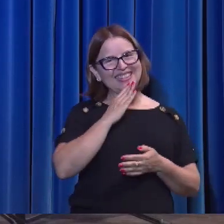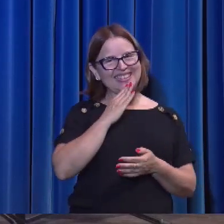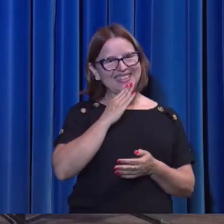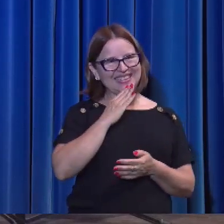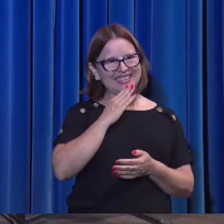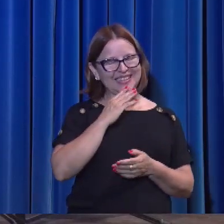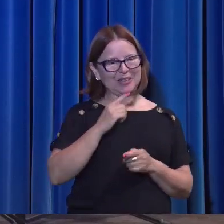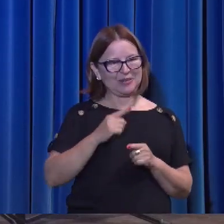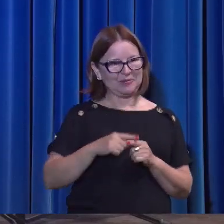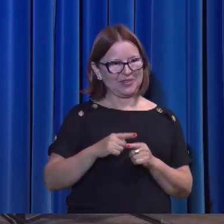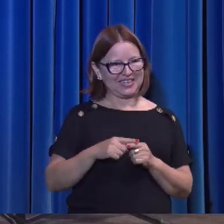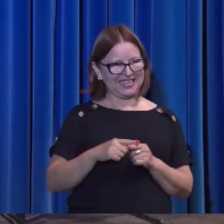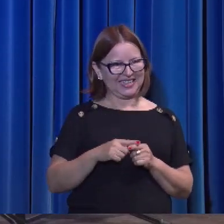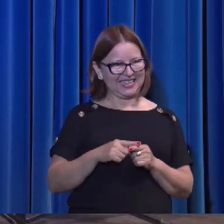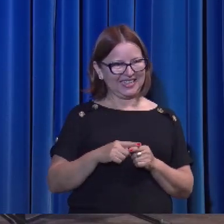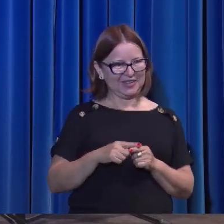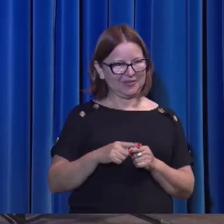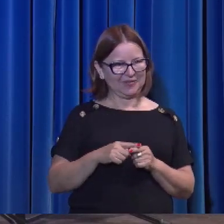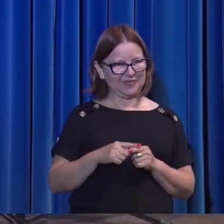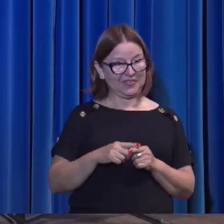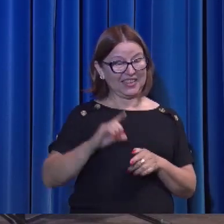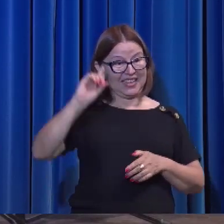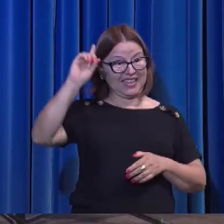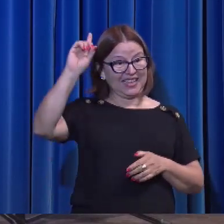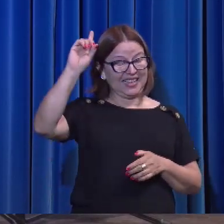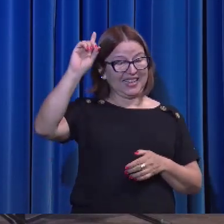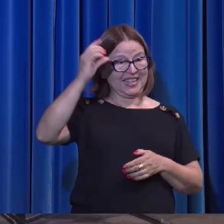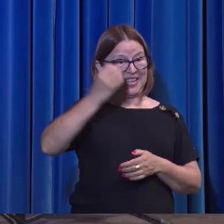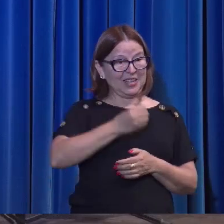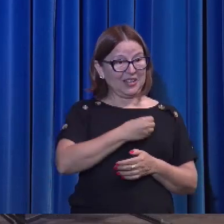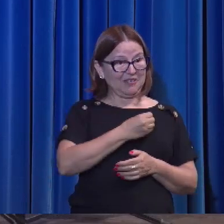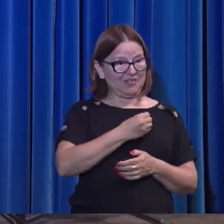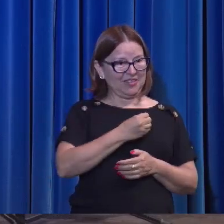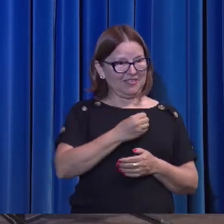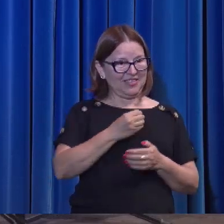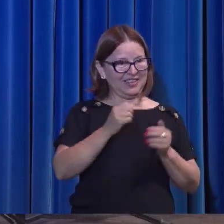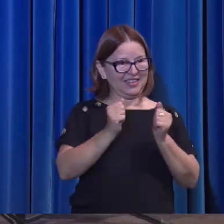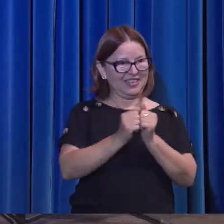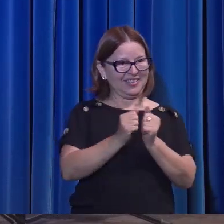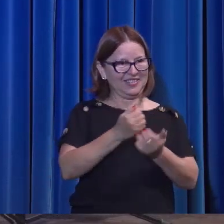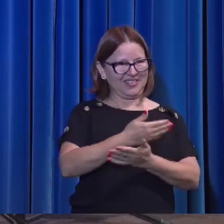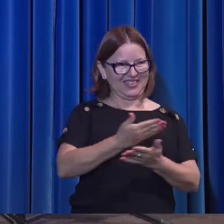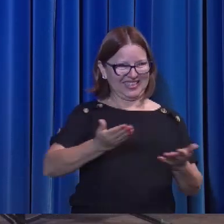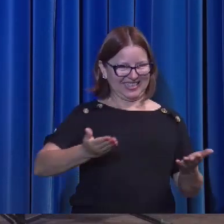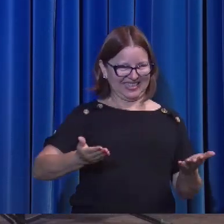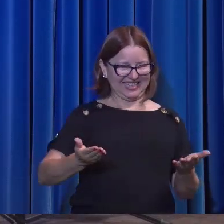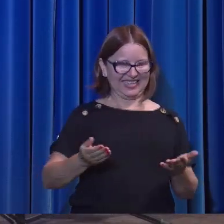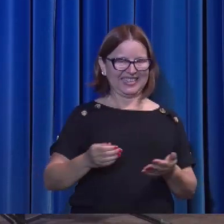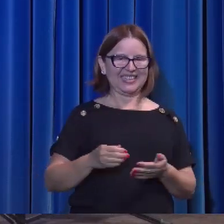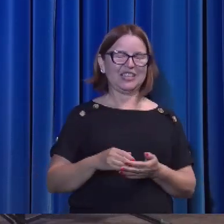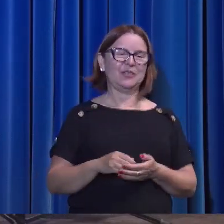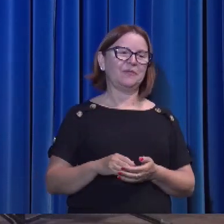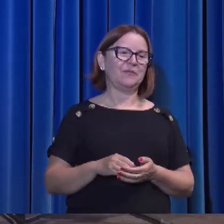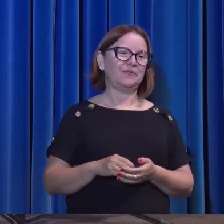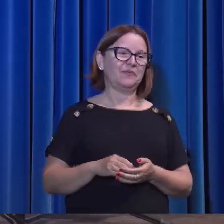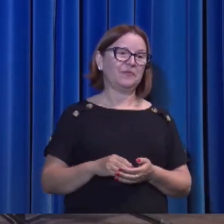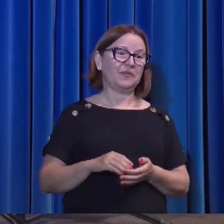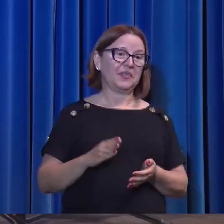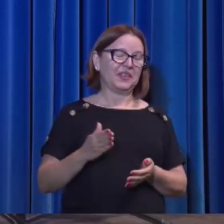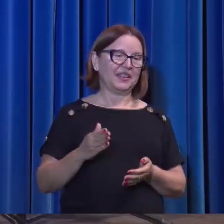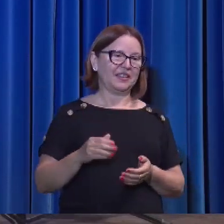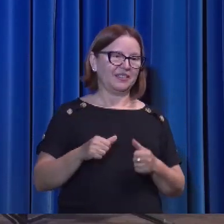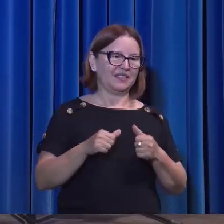Porque ele habita convosco. E aqui nós temos o Paracletor.